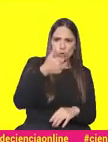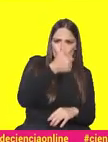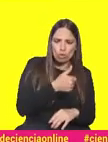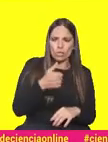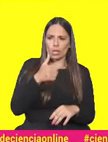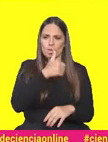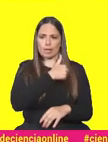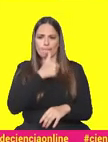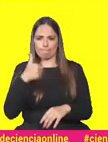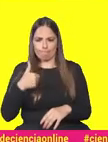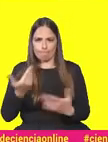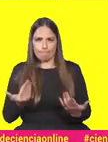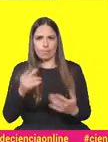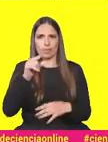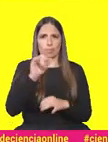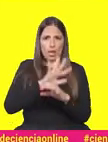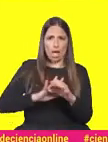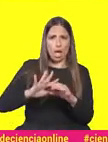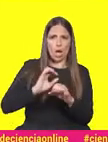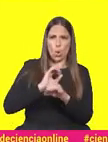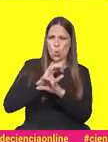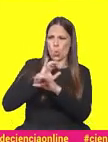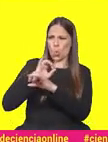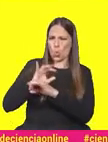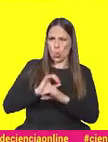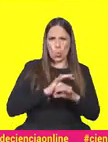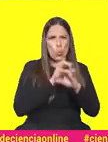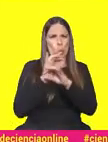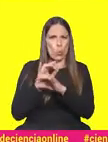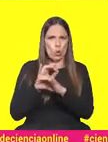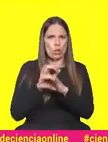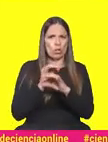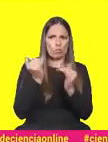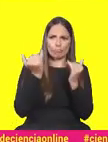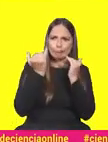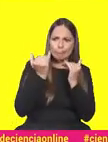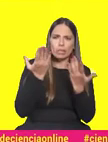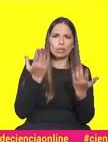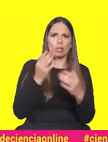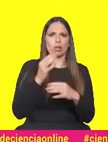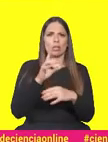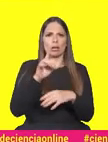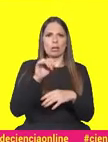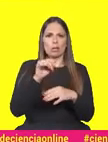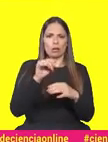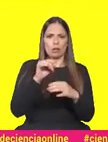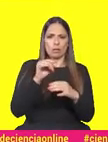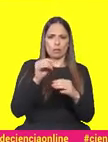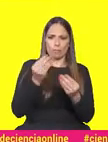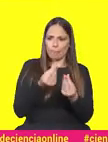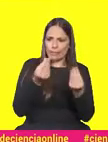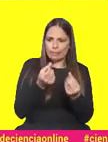da medicina, mas existem uma imensidade de áreas, tanto ao nível dos dados, como ao nível da produção de novos